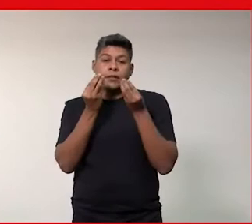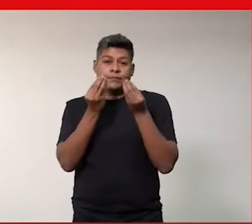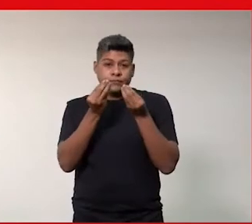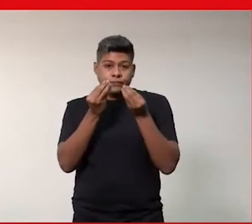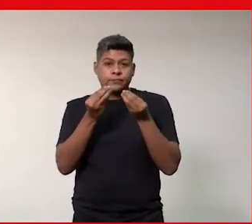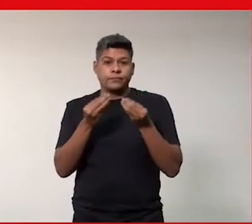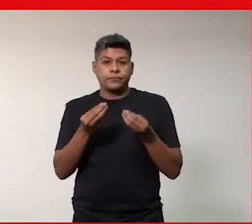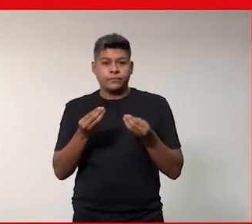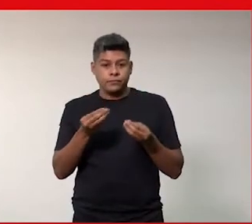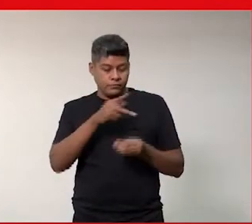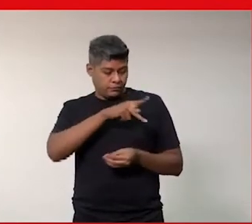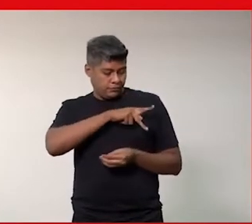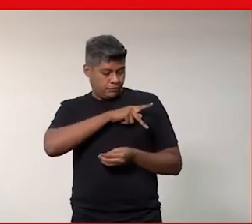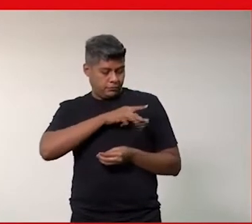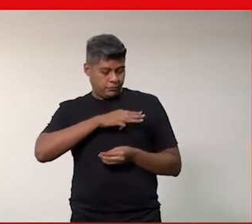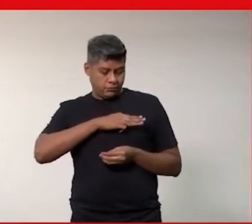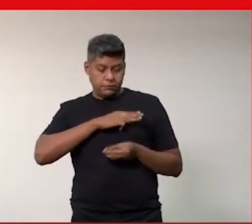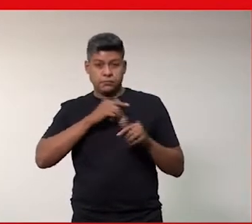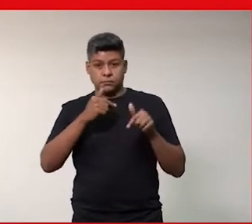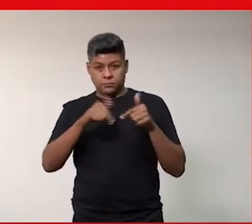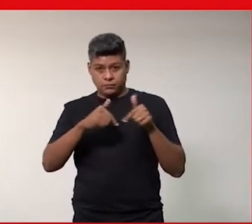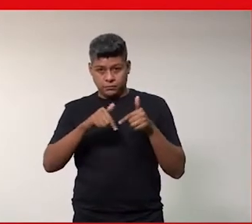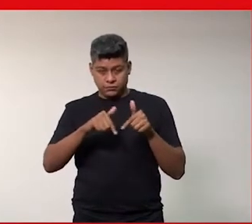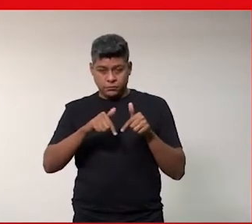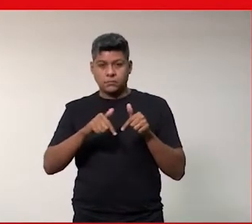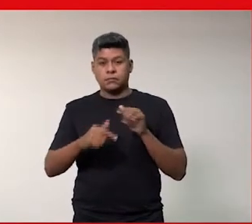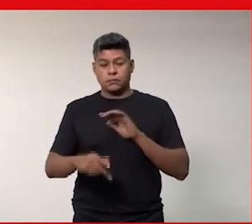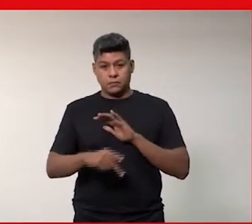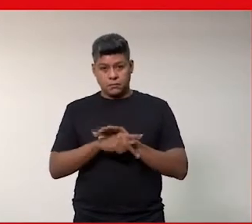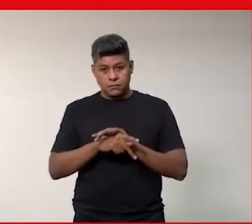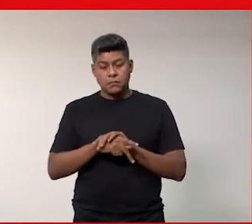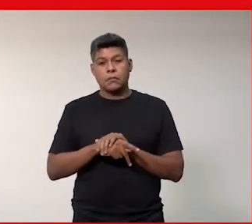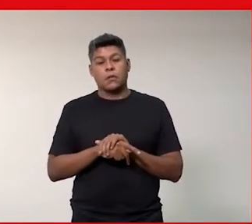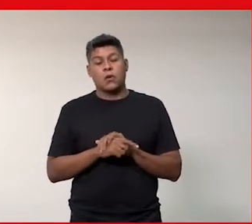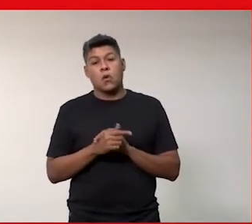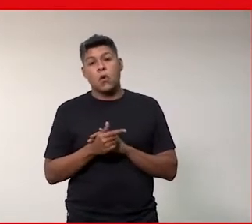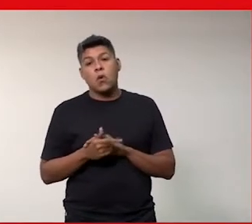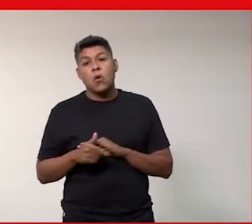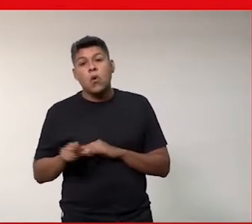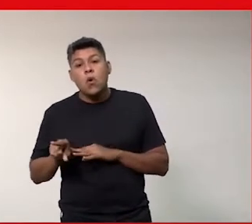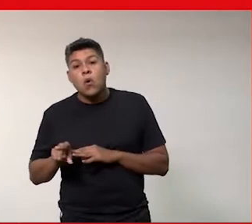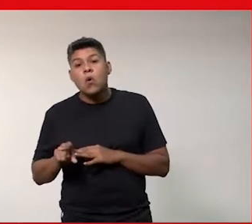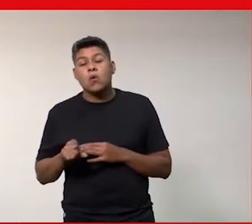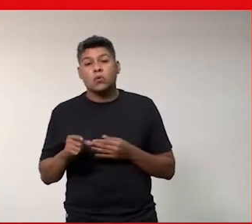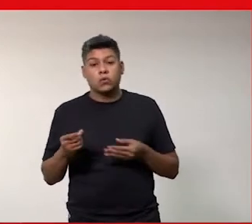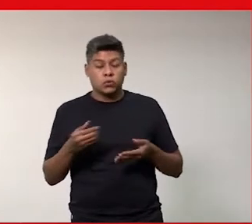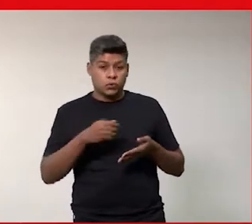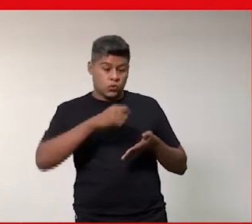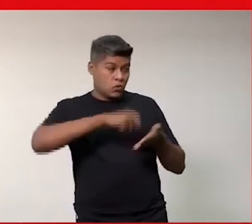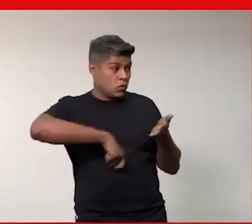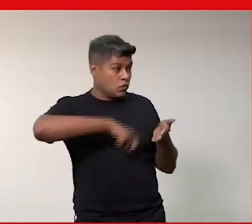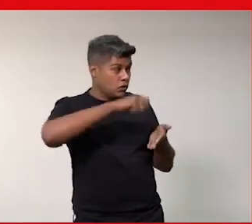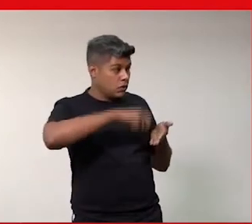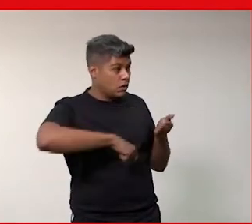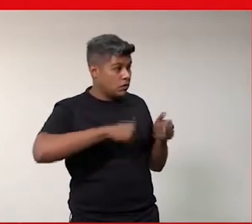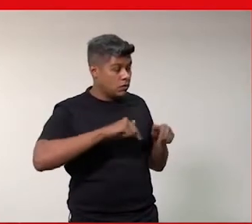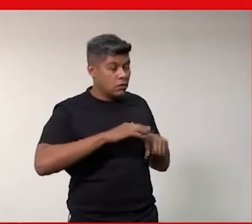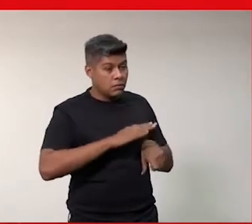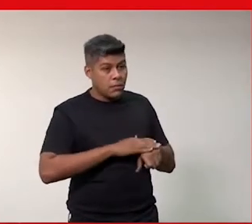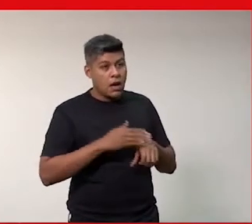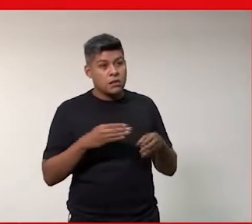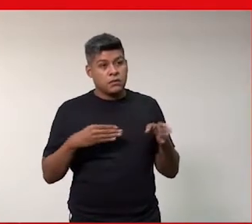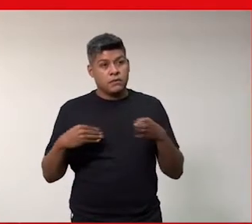Ministério Público do Trabalho tem atuado para permitir outras configurações de contrato de trabalho buscando ter mais